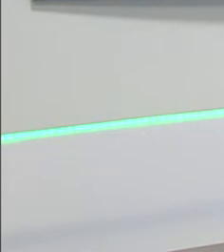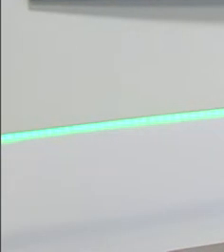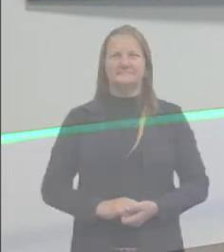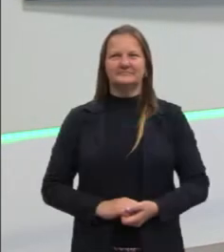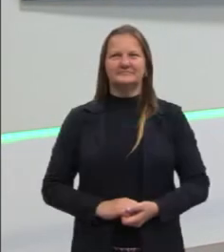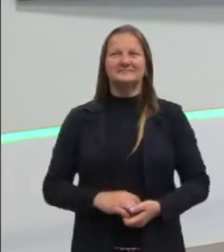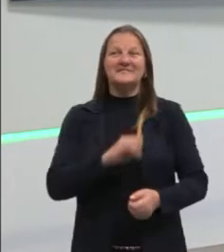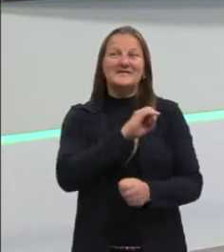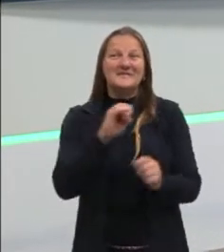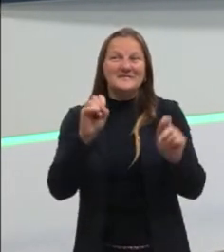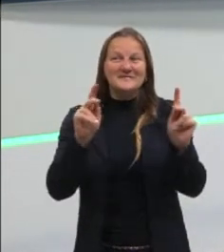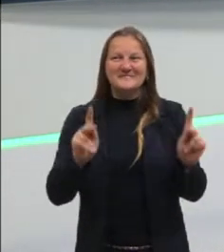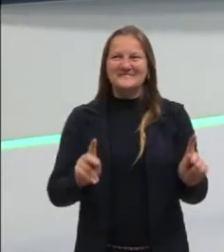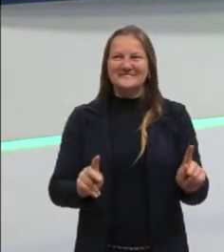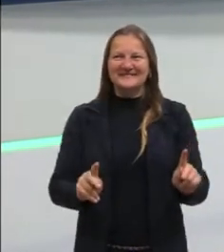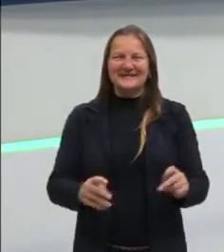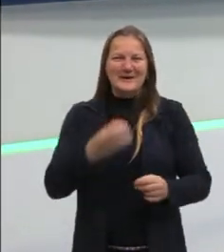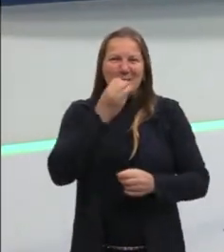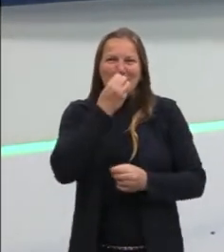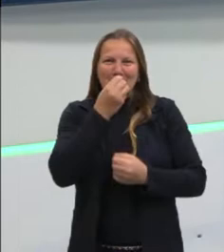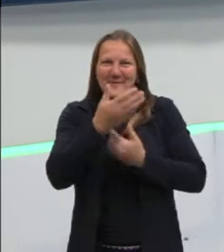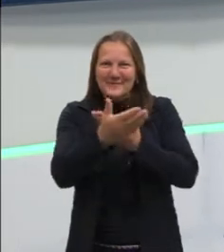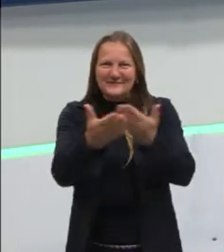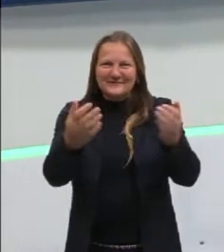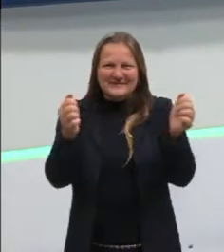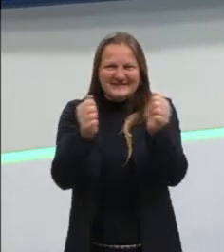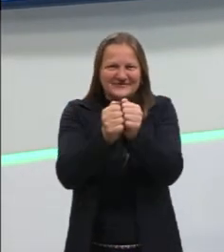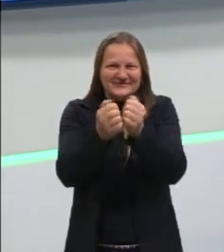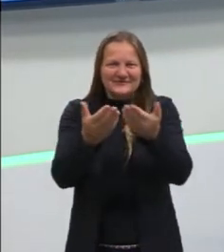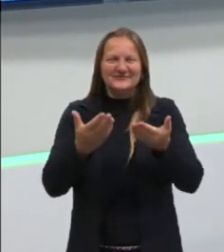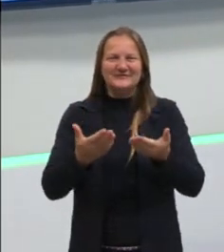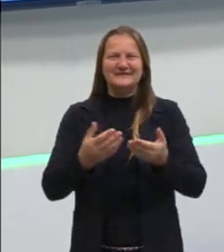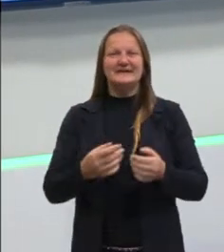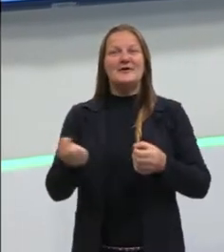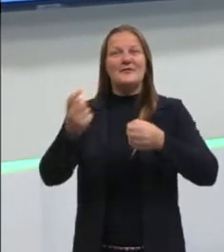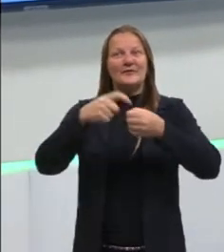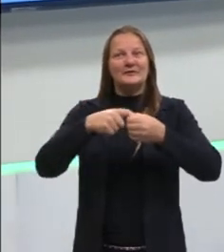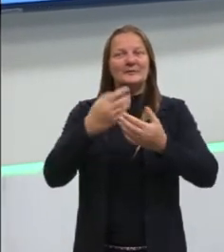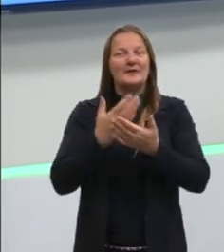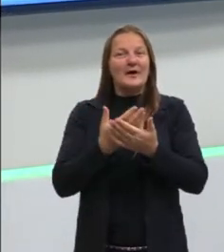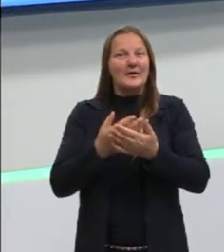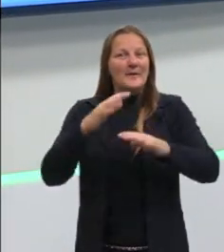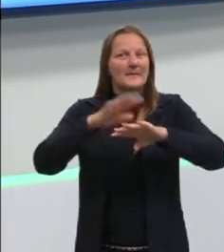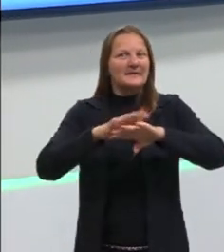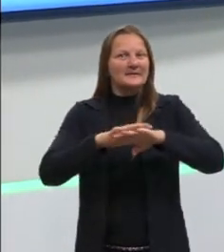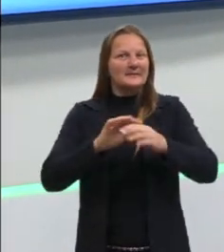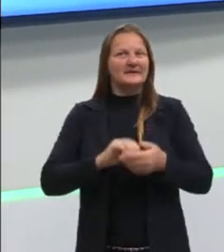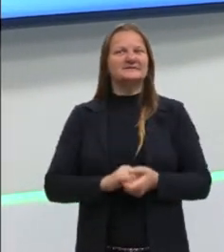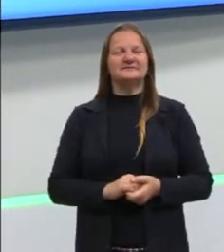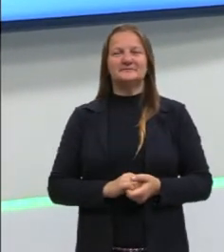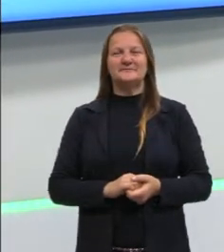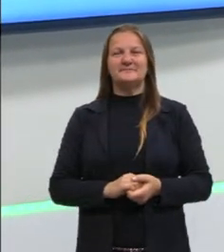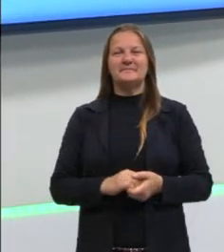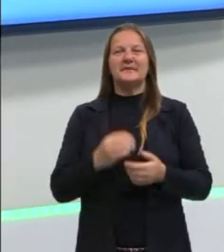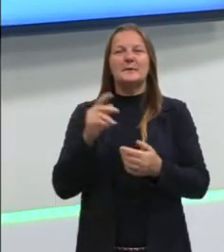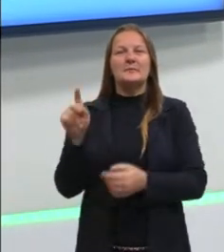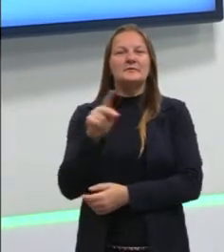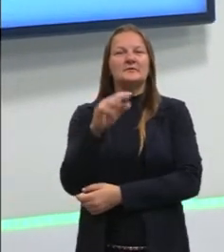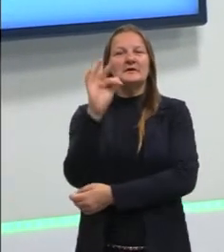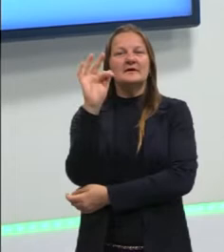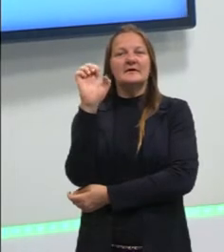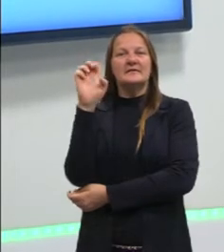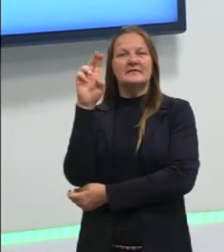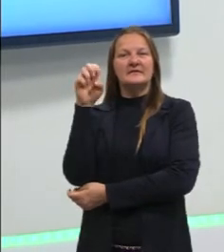Oi, oi pessoas! Muito bom ter vocês por aqui. Voltamos para as nossas aulas de matemática. Eu sou a professora